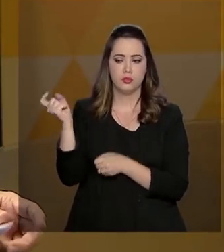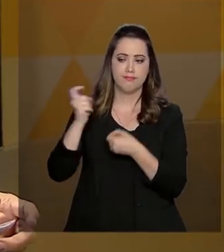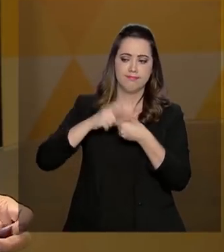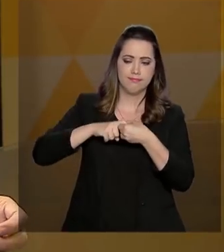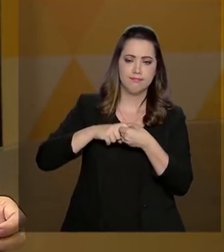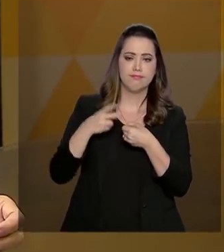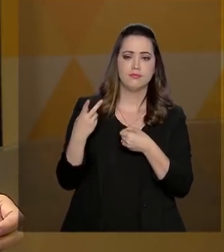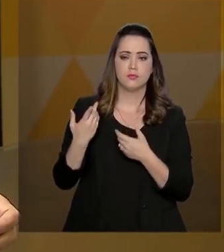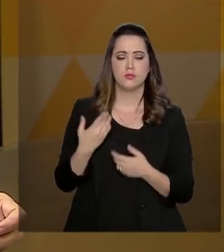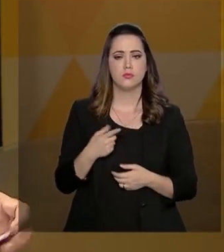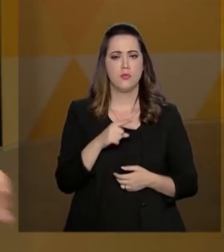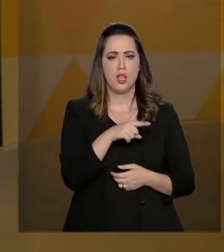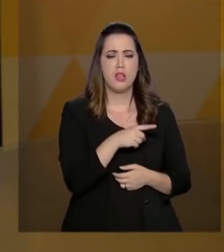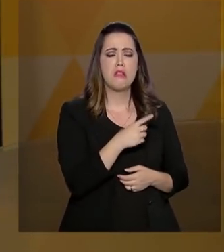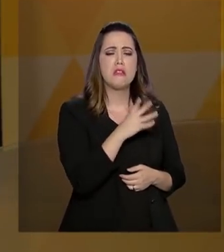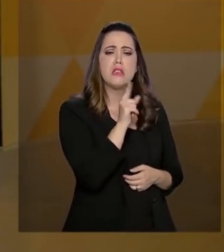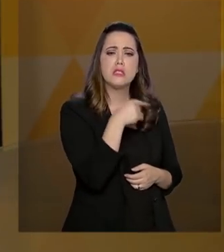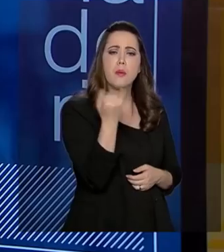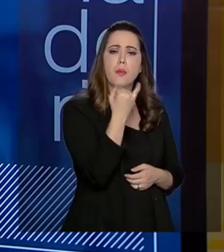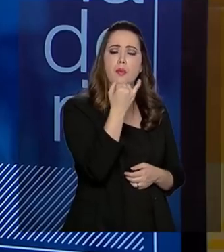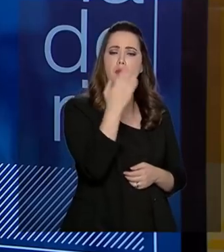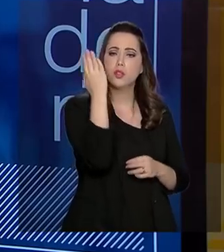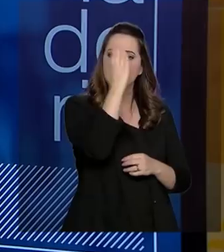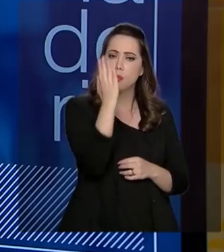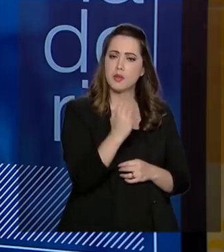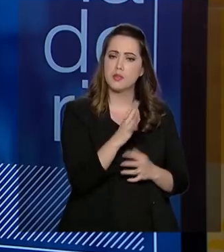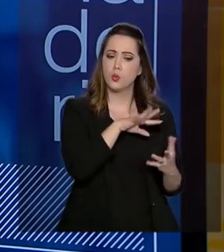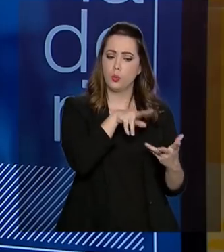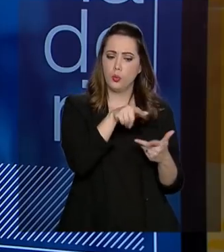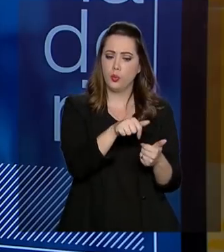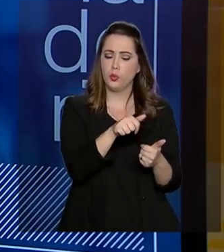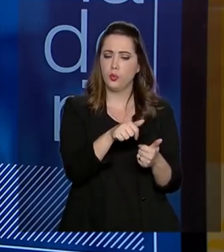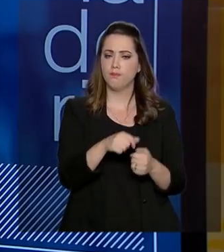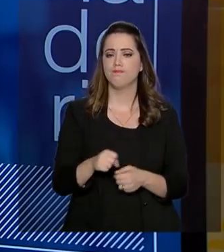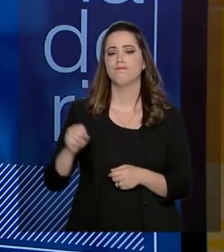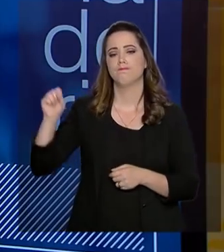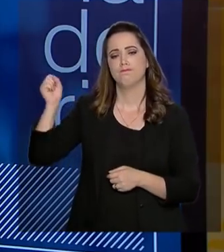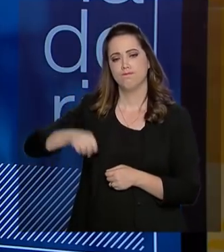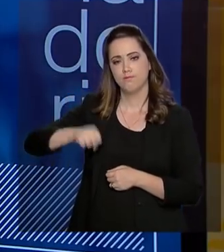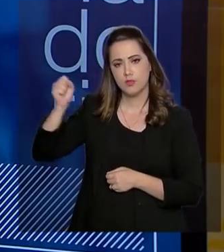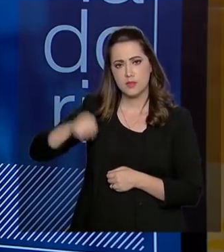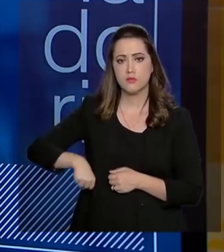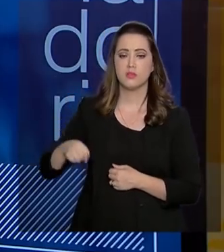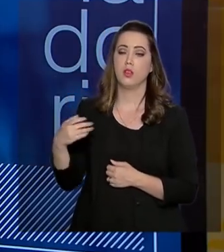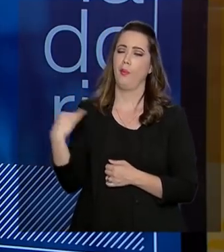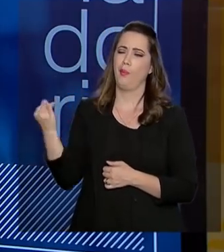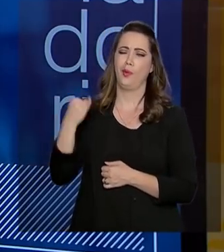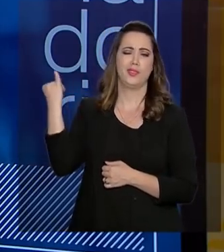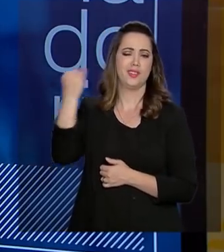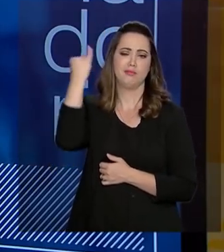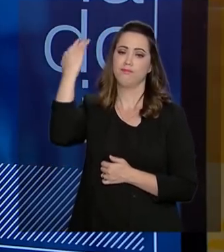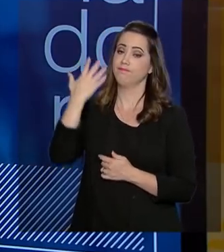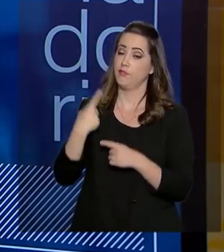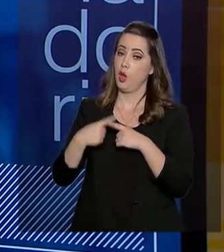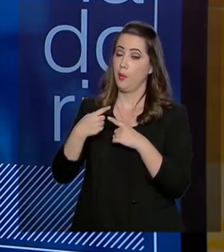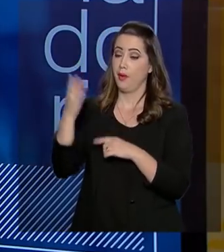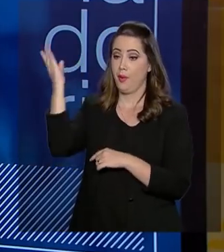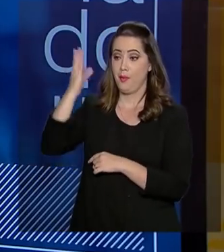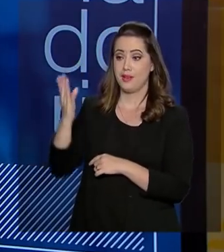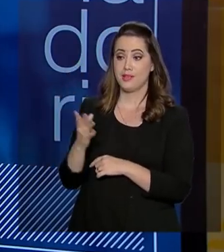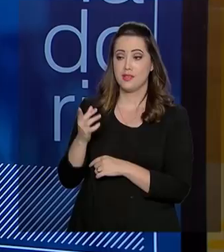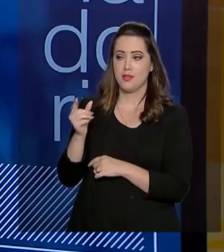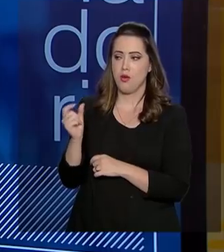internacionalmente? Dá, muito grande. Para que você tenha uma noção, o Brasil e alguns outros poucos países